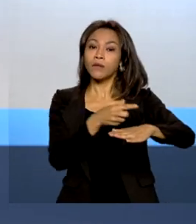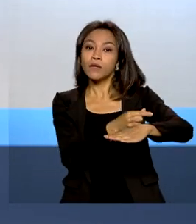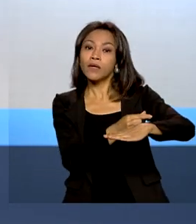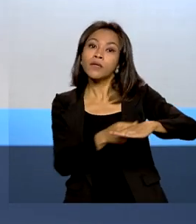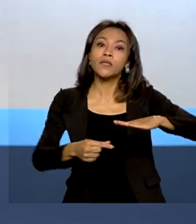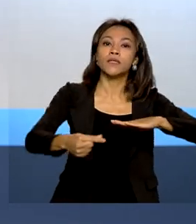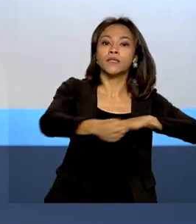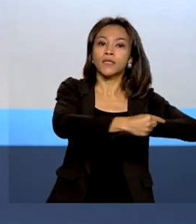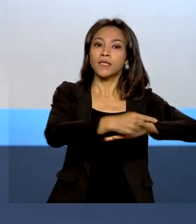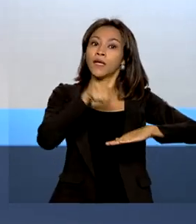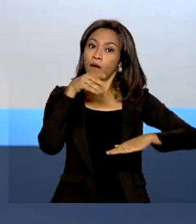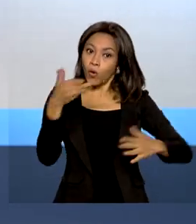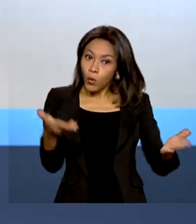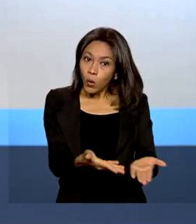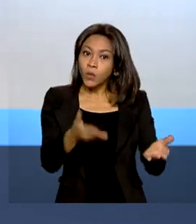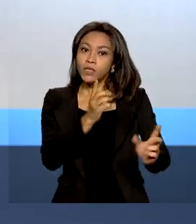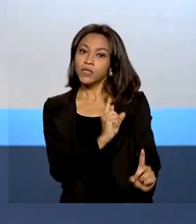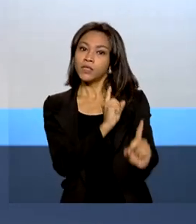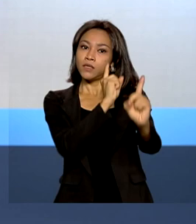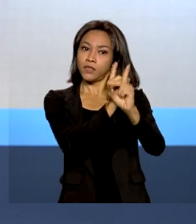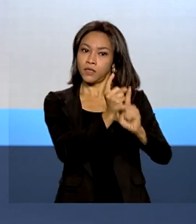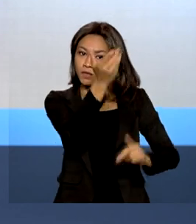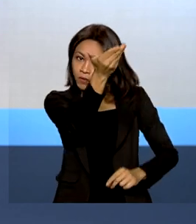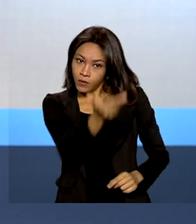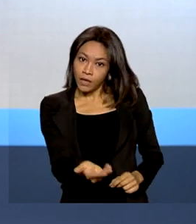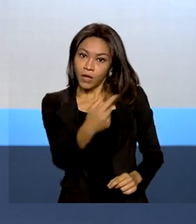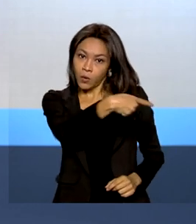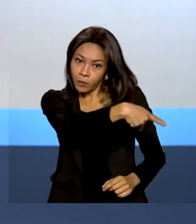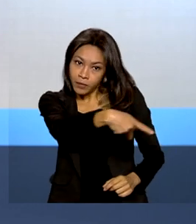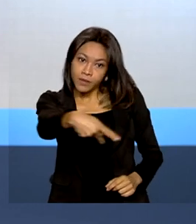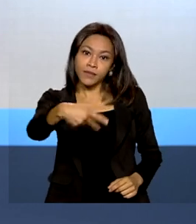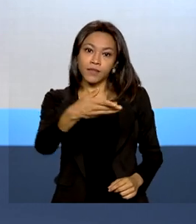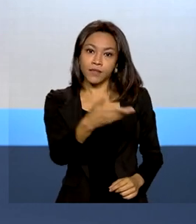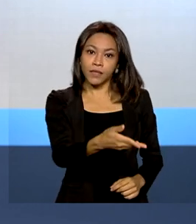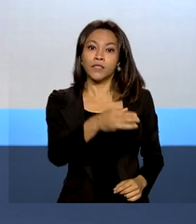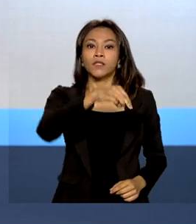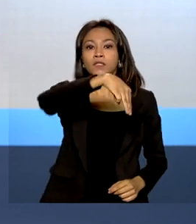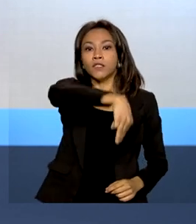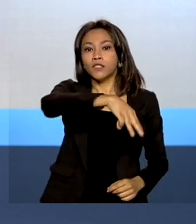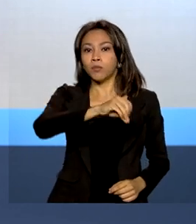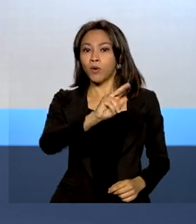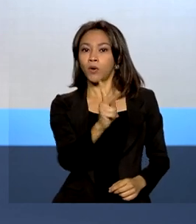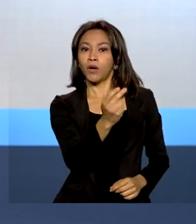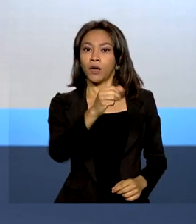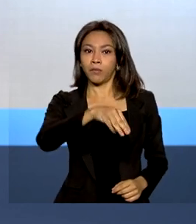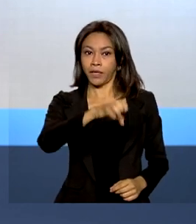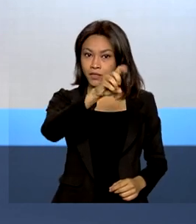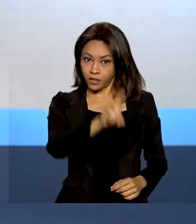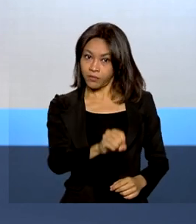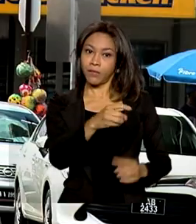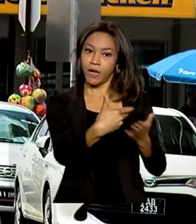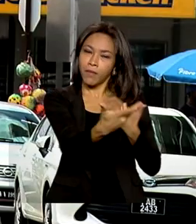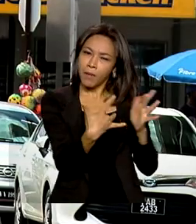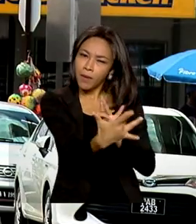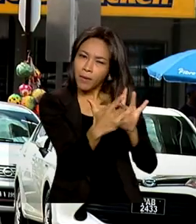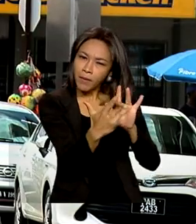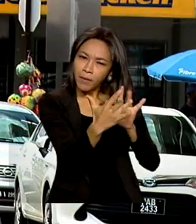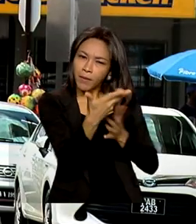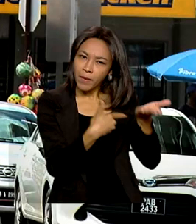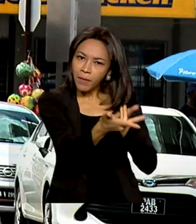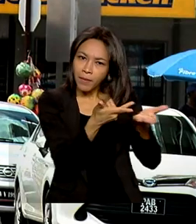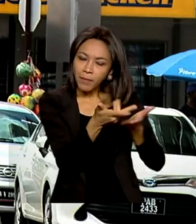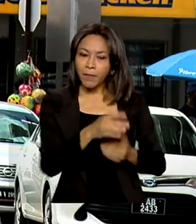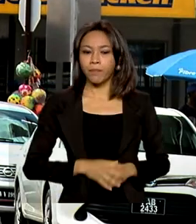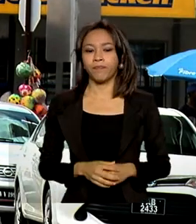iria se reunir hoje com o presidente Mohamed Irfan Ali para reforçar as relações entre os dois países. A Guiana